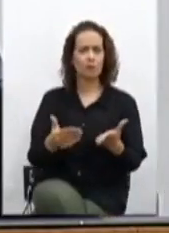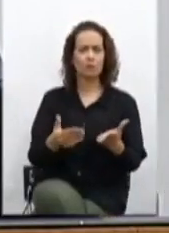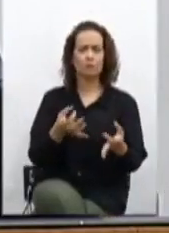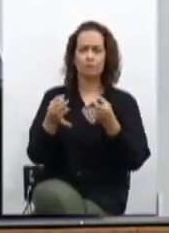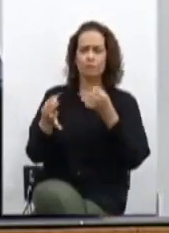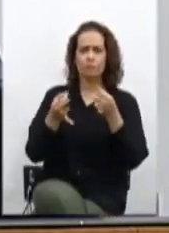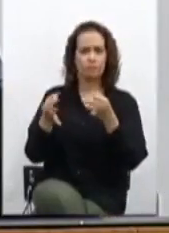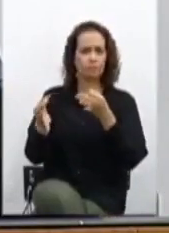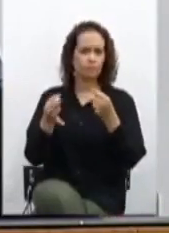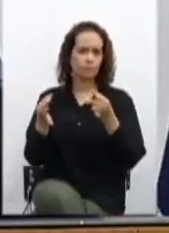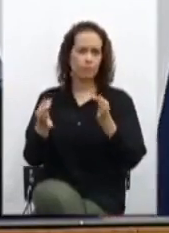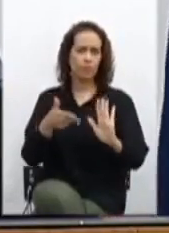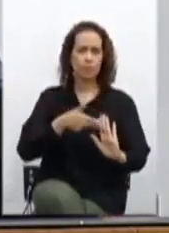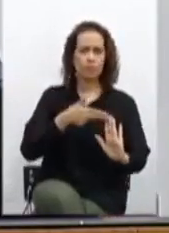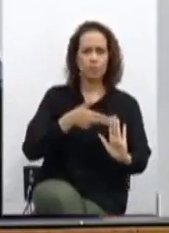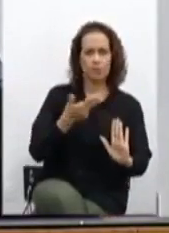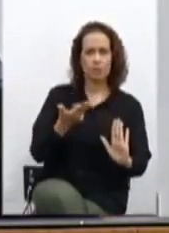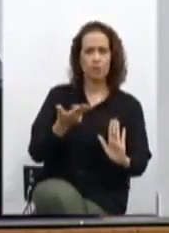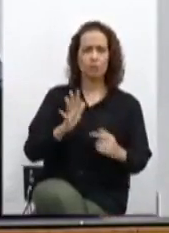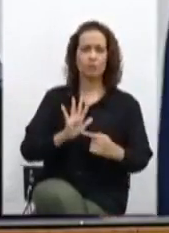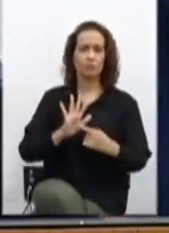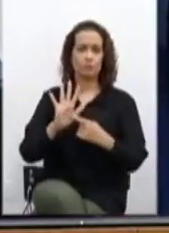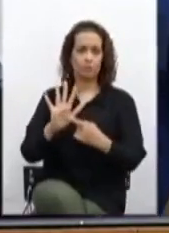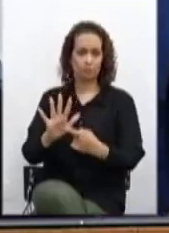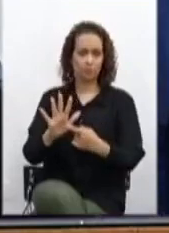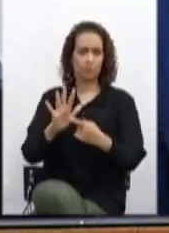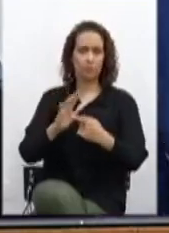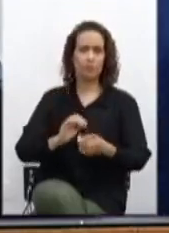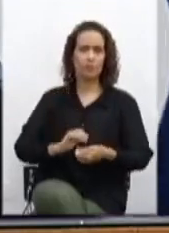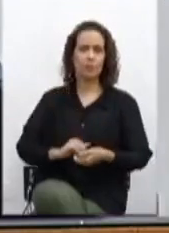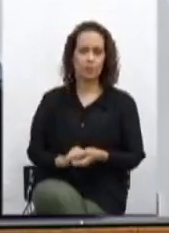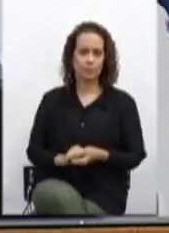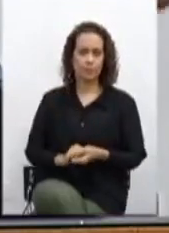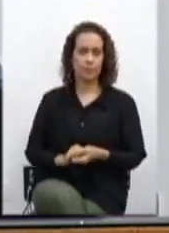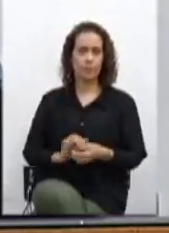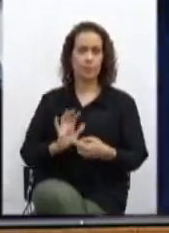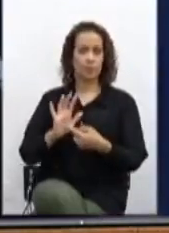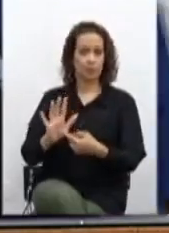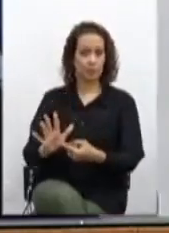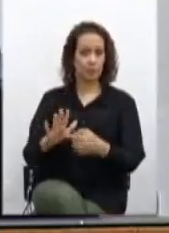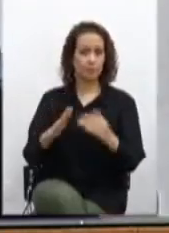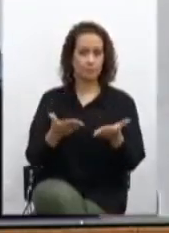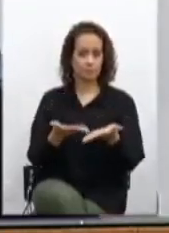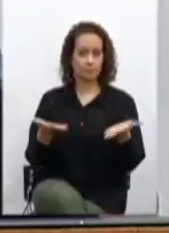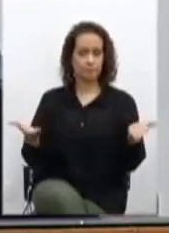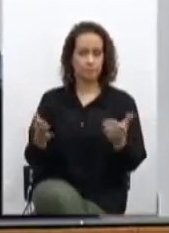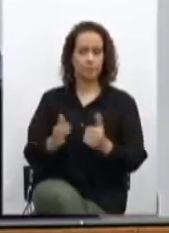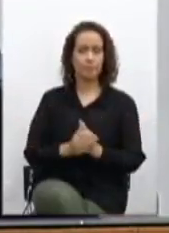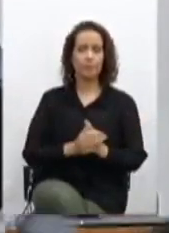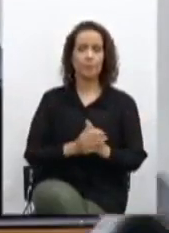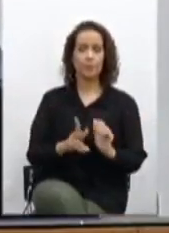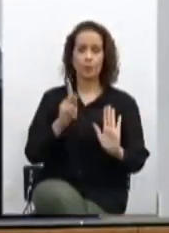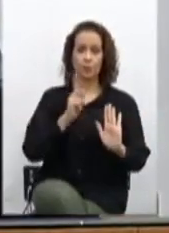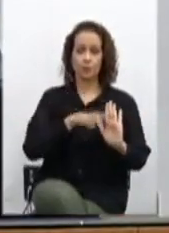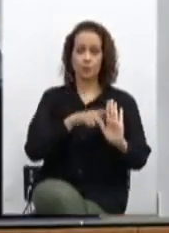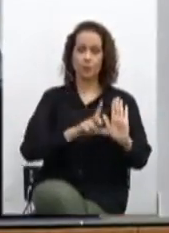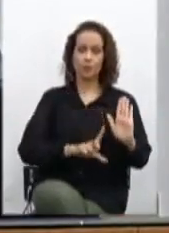proposições sujeitas à apreciação do plenário. Projeto de lei